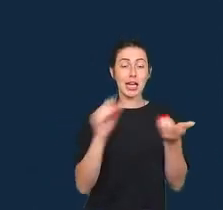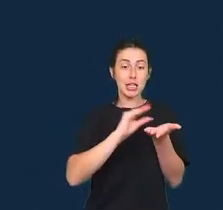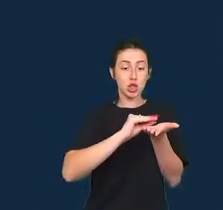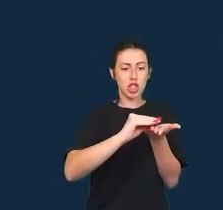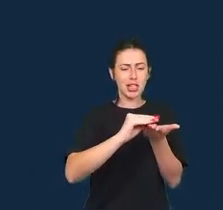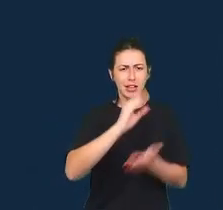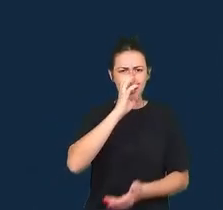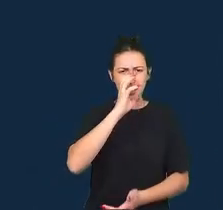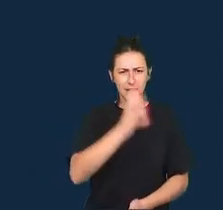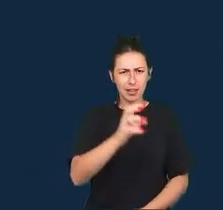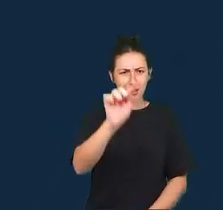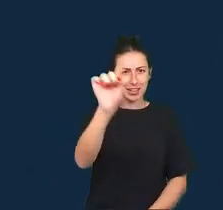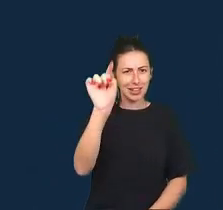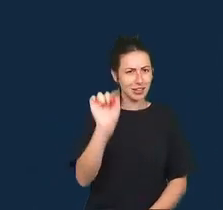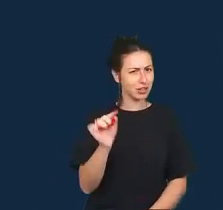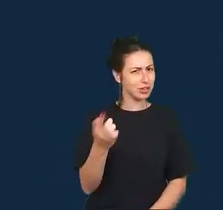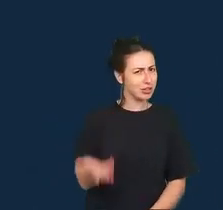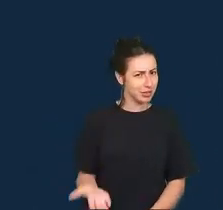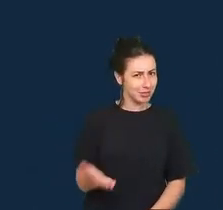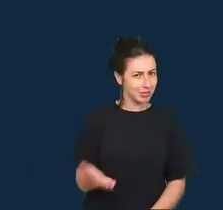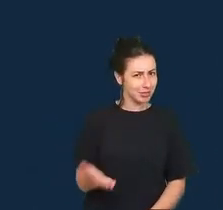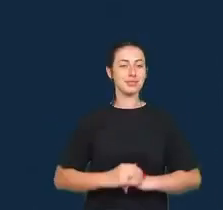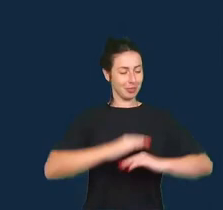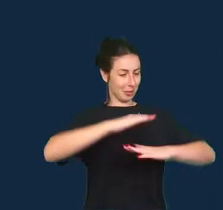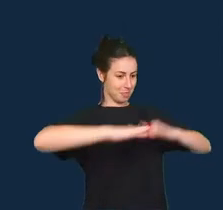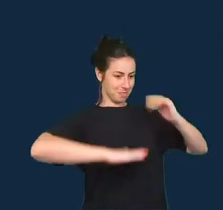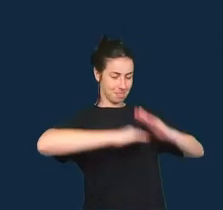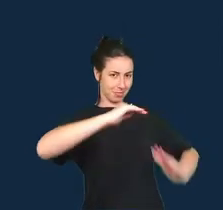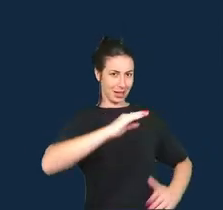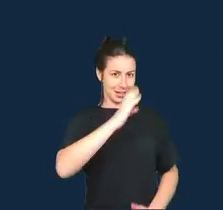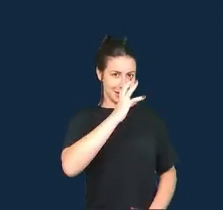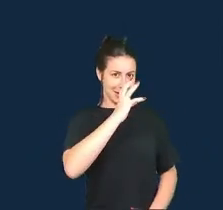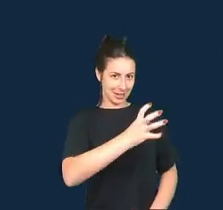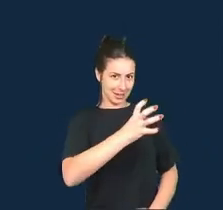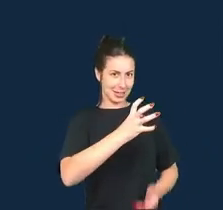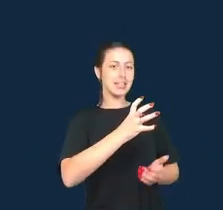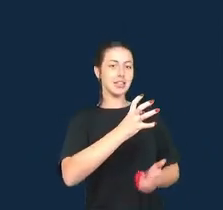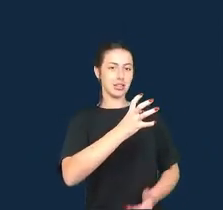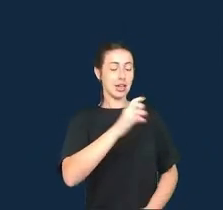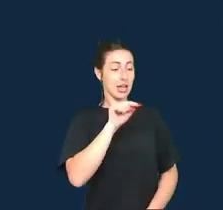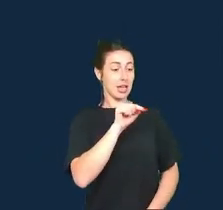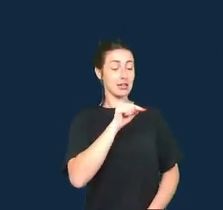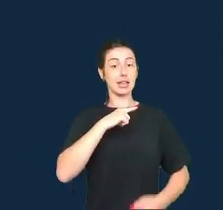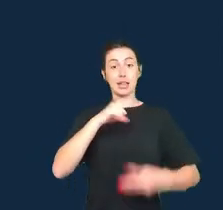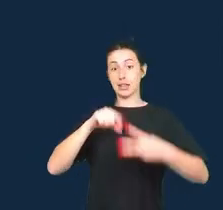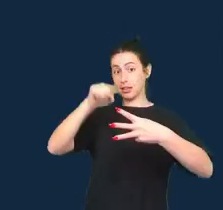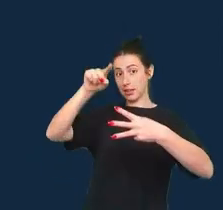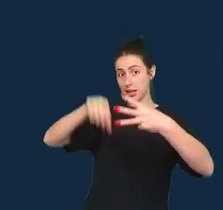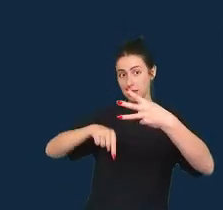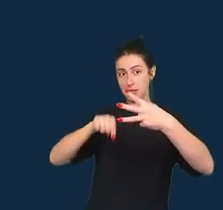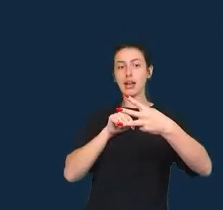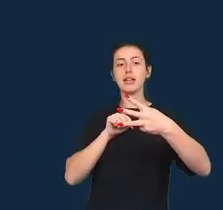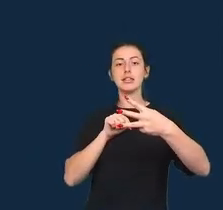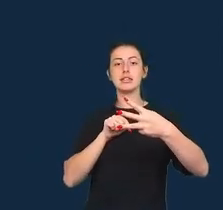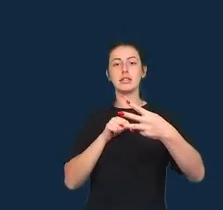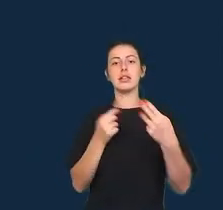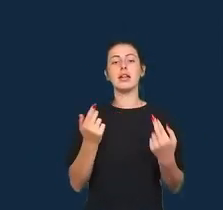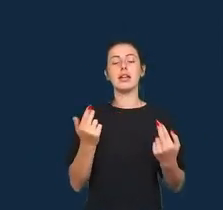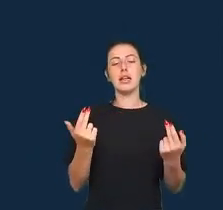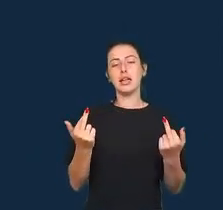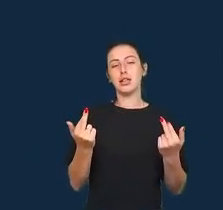sugerir que a prática crítica de jornalismo de dados leva em conta esses três aspectos, faz com que as histórias,